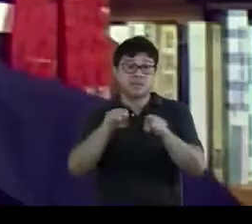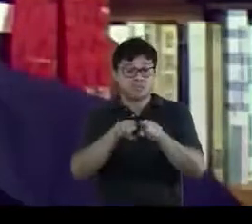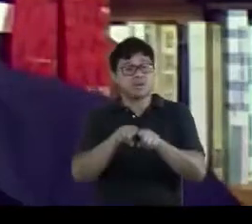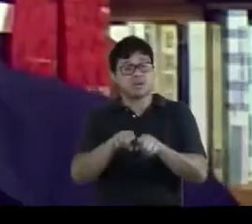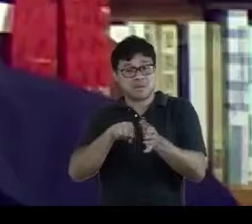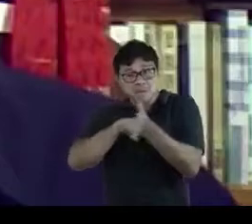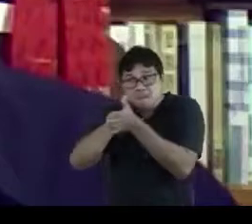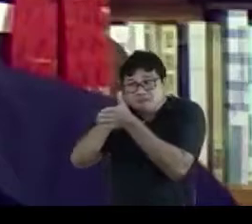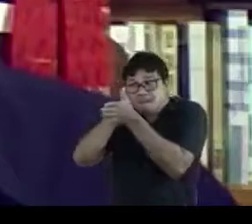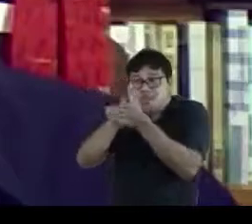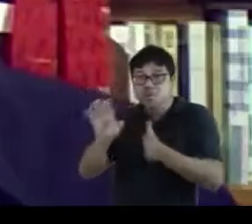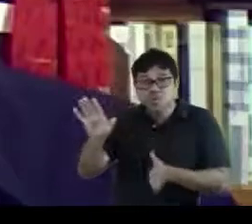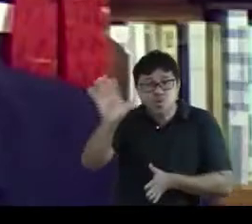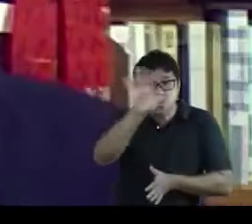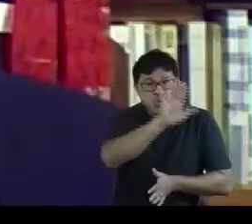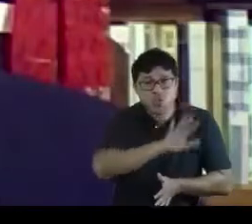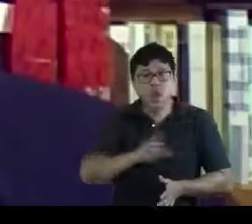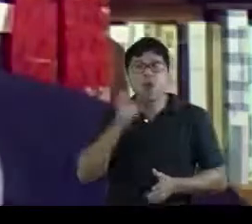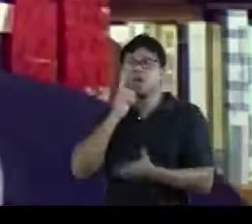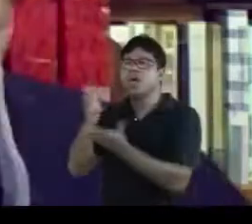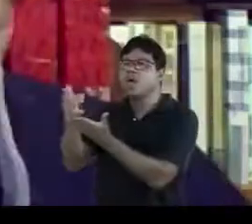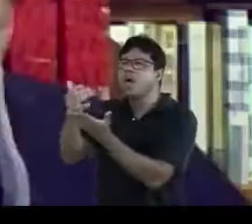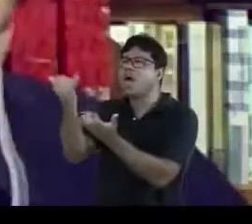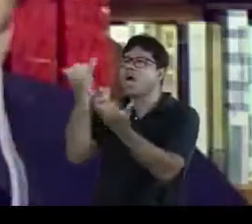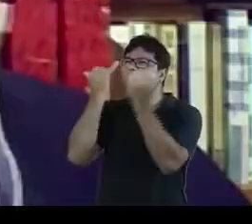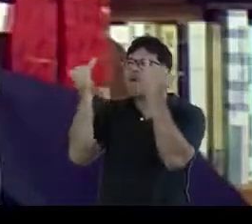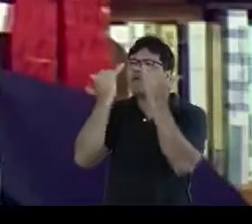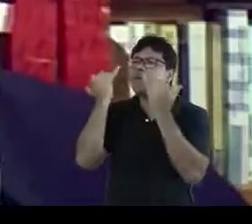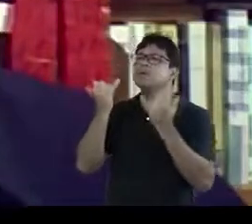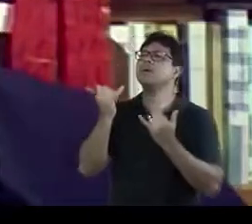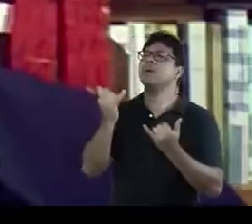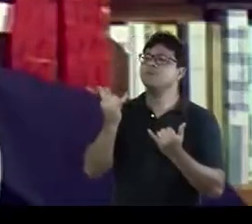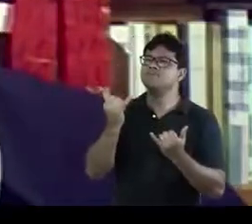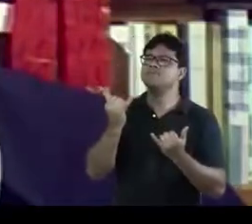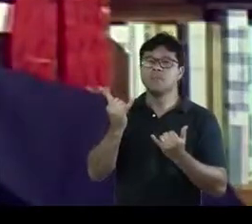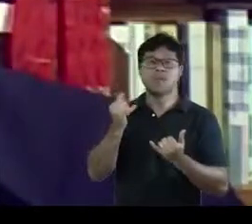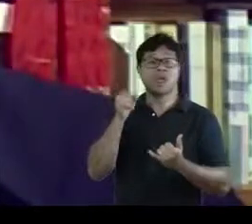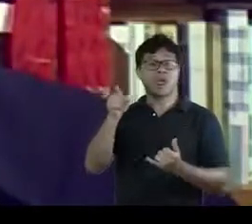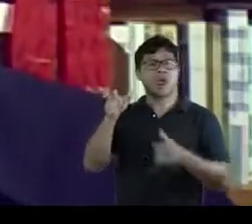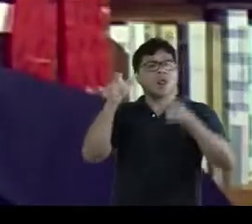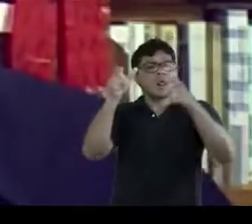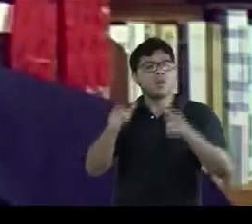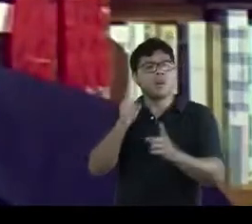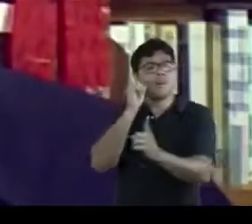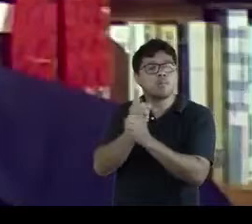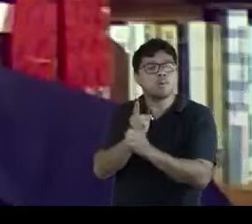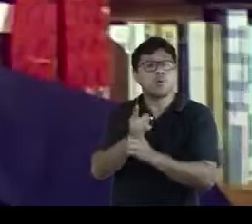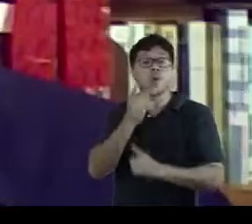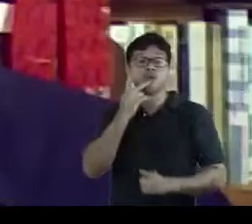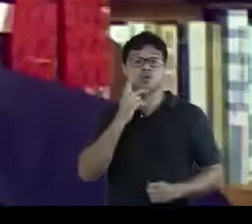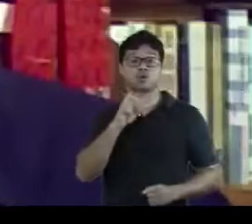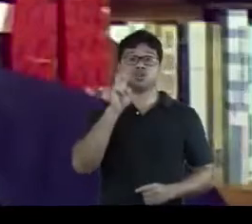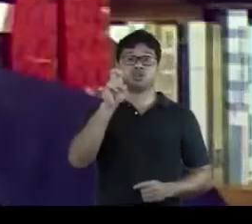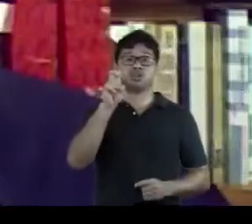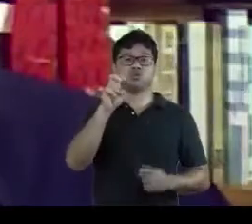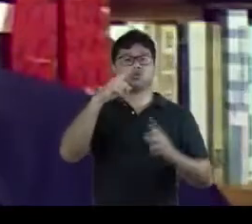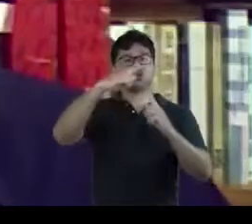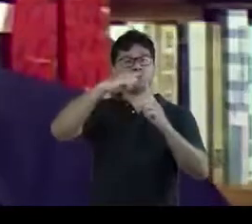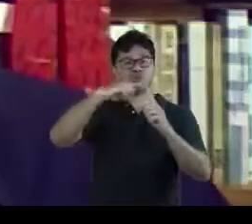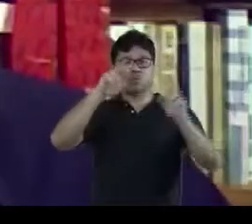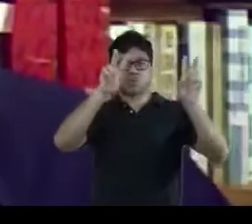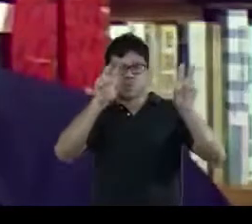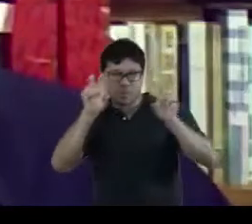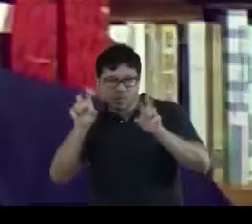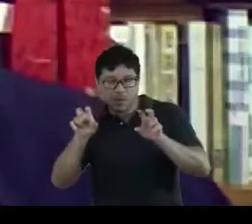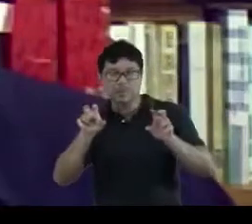essa pesquisa conseguiu ampliar os dados obtidos por Godefois, uma vez que ele localizou e atribuiu apenas cinco títulos ao